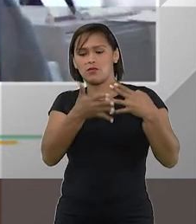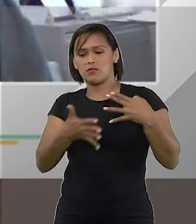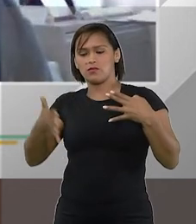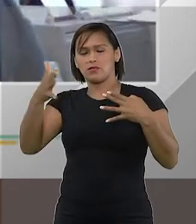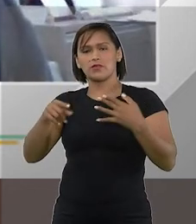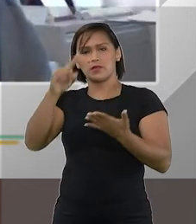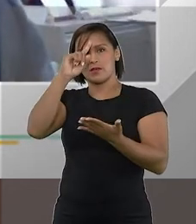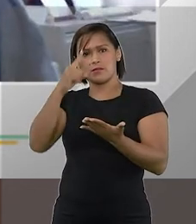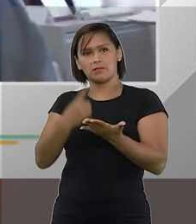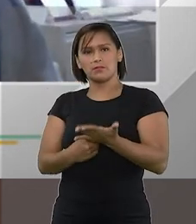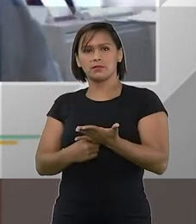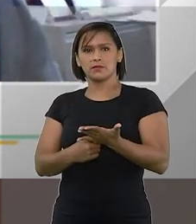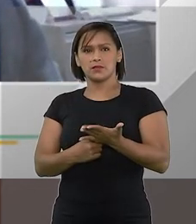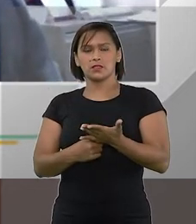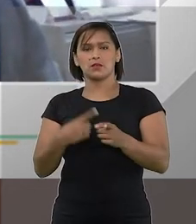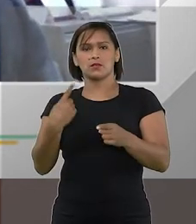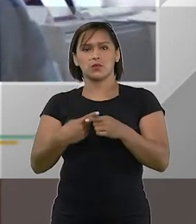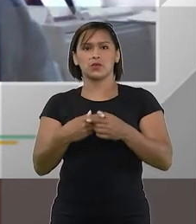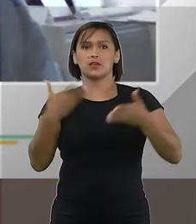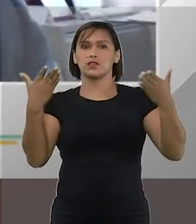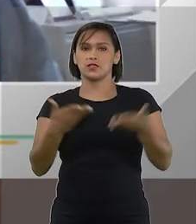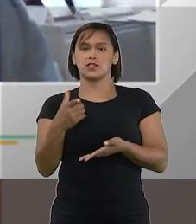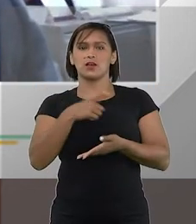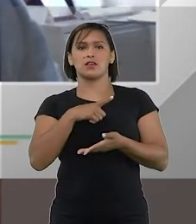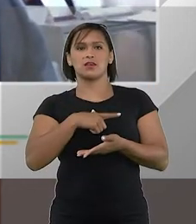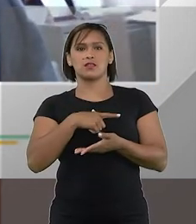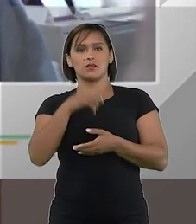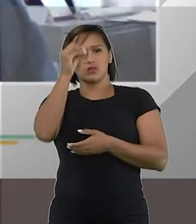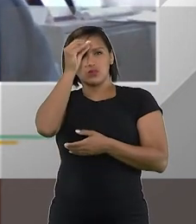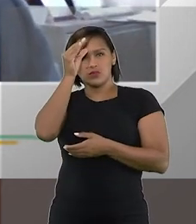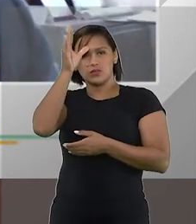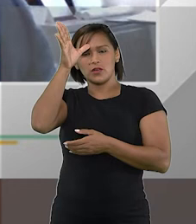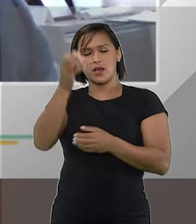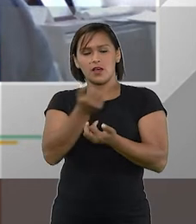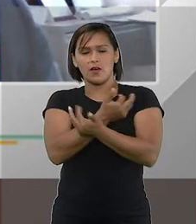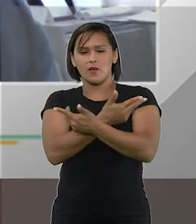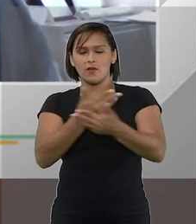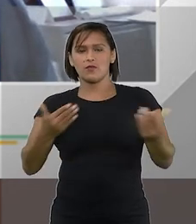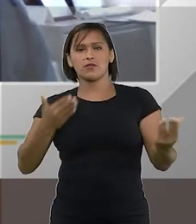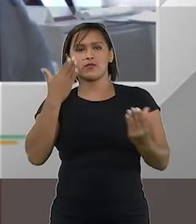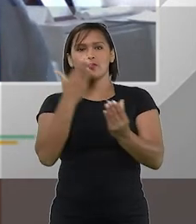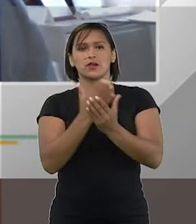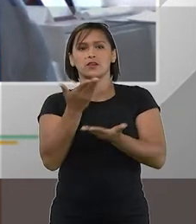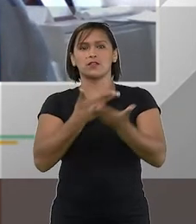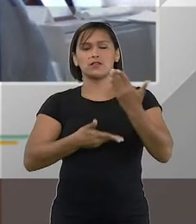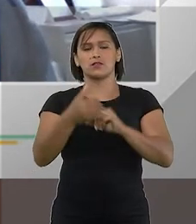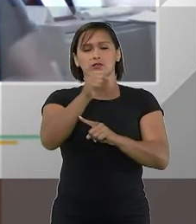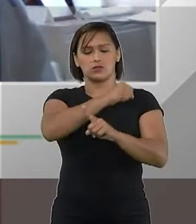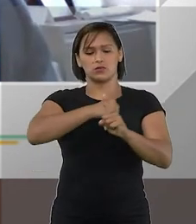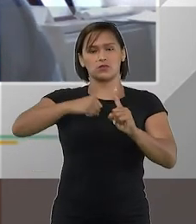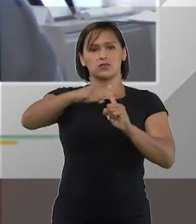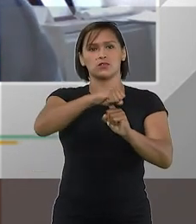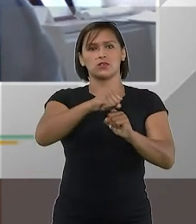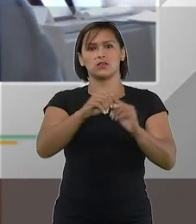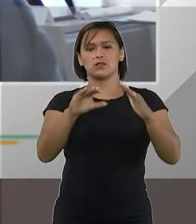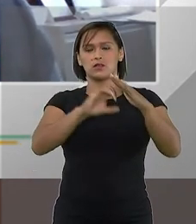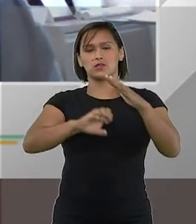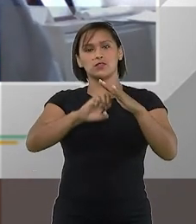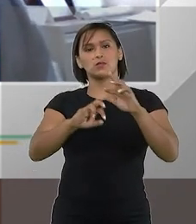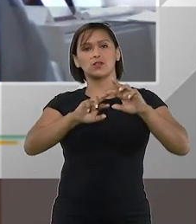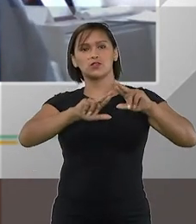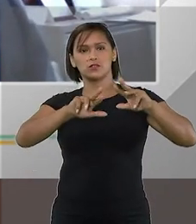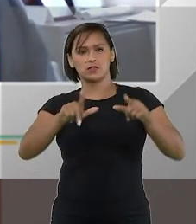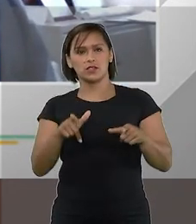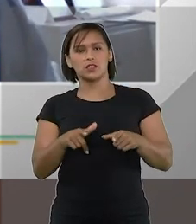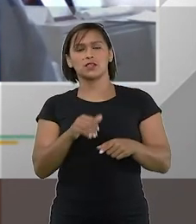ampliar a aplicação porque nós já temos conhecimento de diversos casos envolvendo sociedades não empresárias